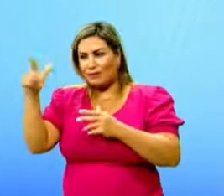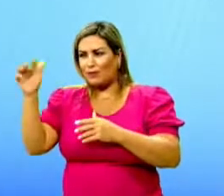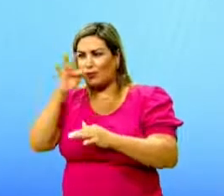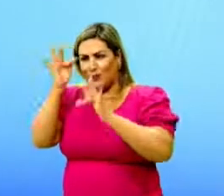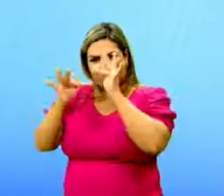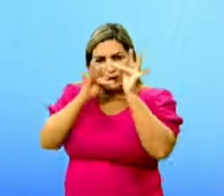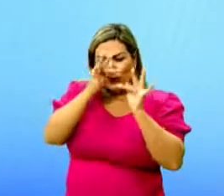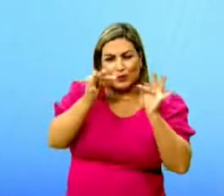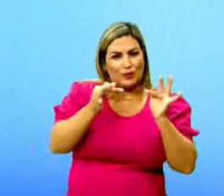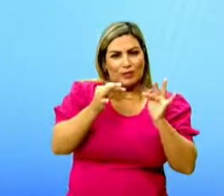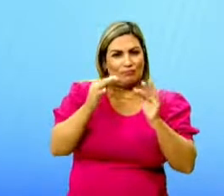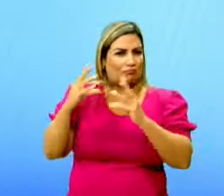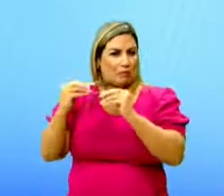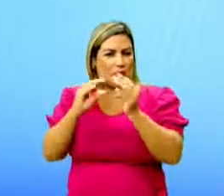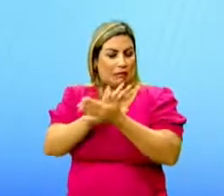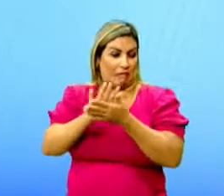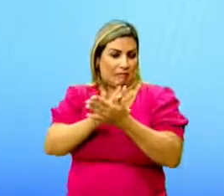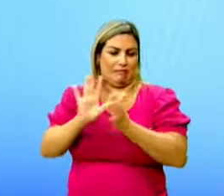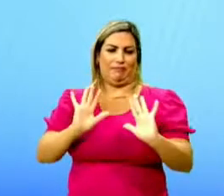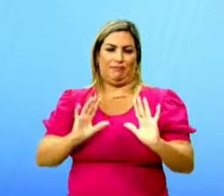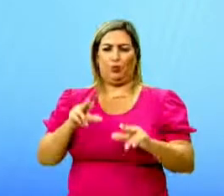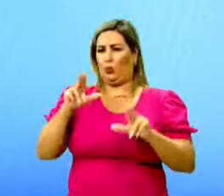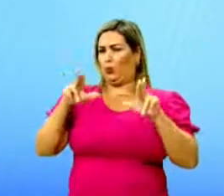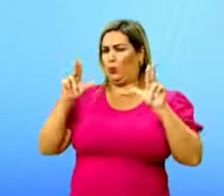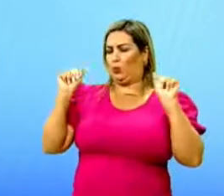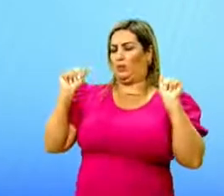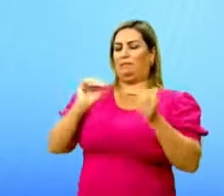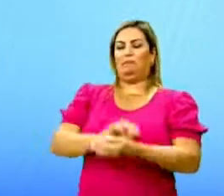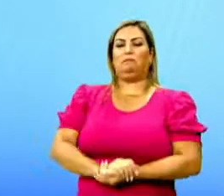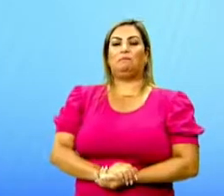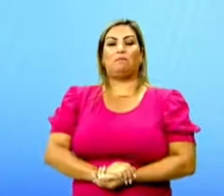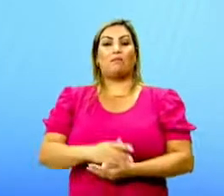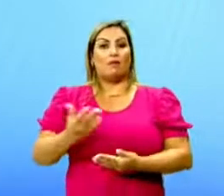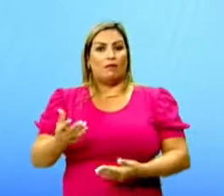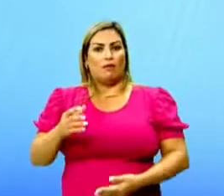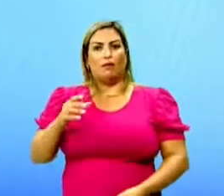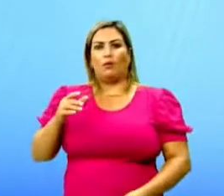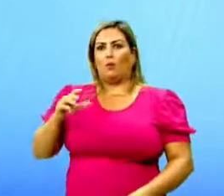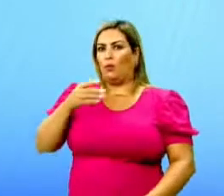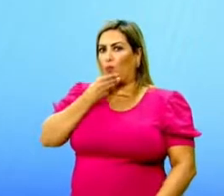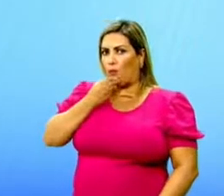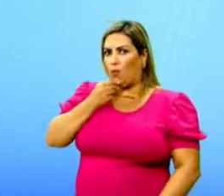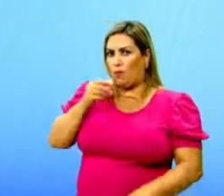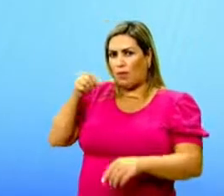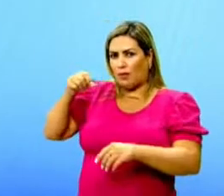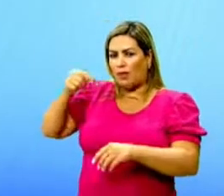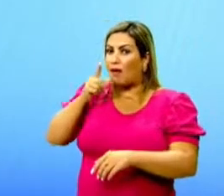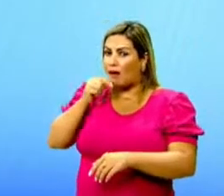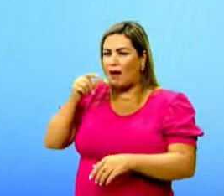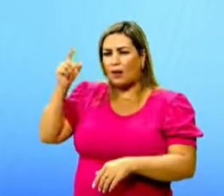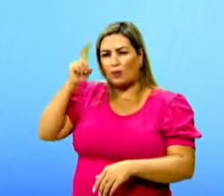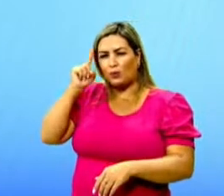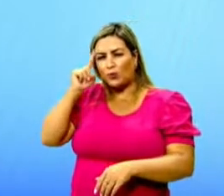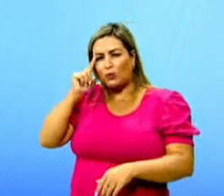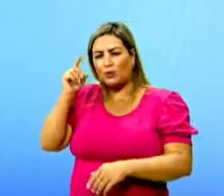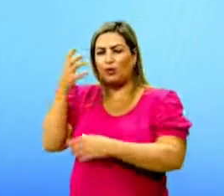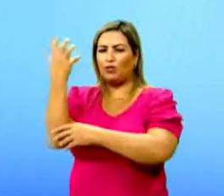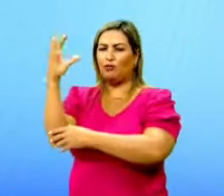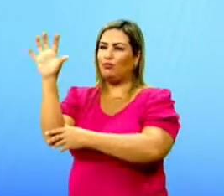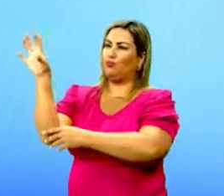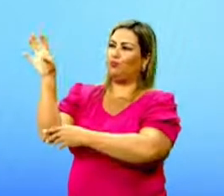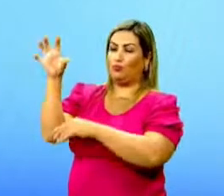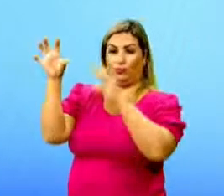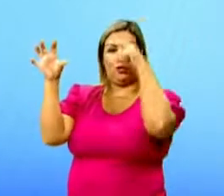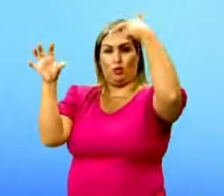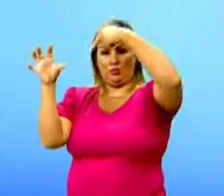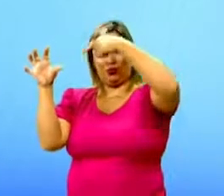flores não comentavam. Nunca, entretanto, o jardineiro deixou de regar o pé de girassol,